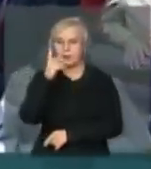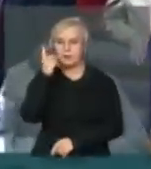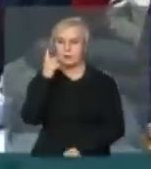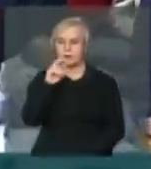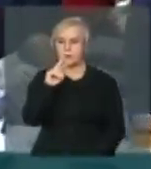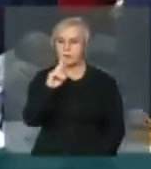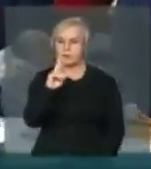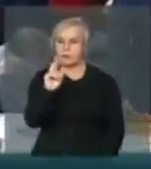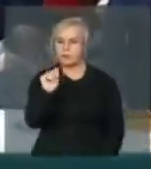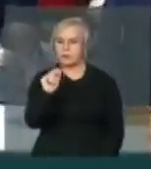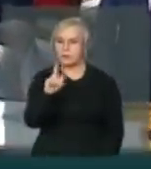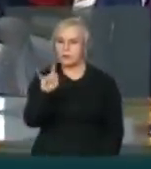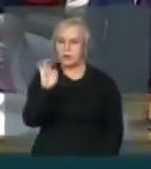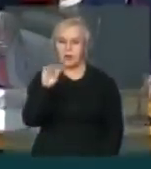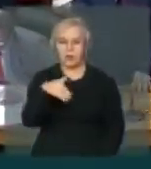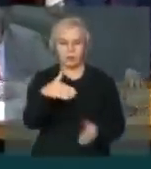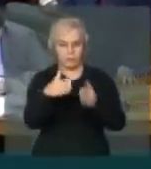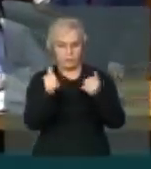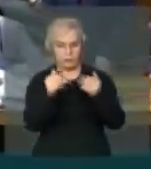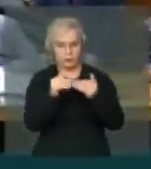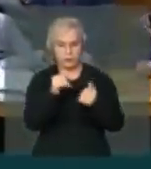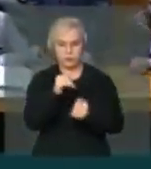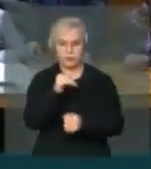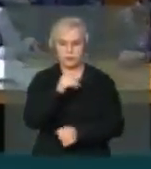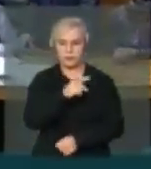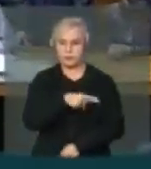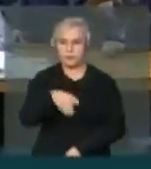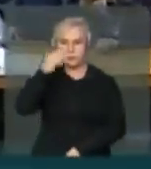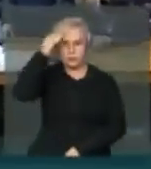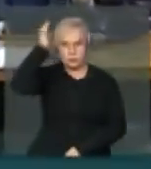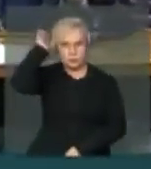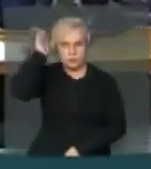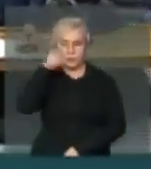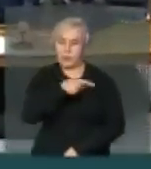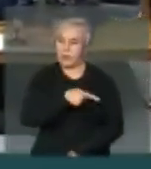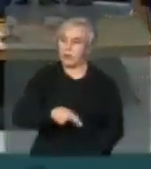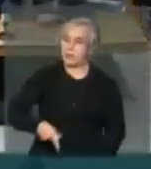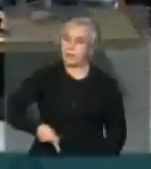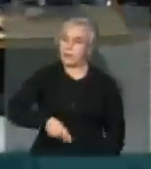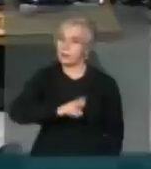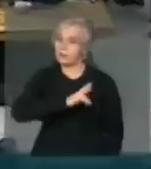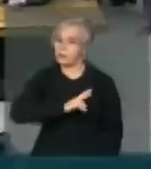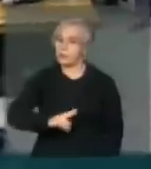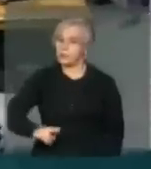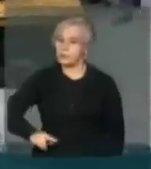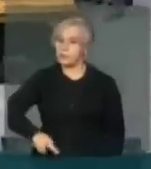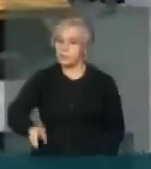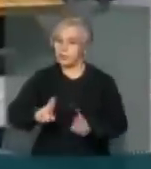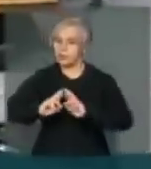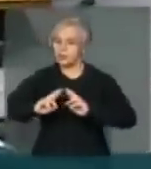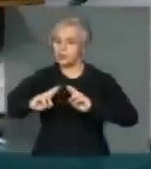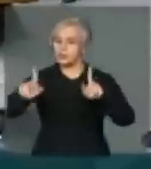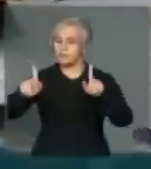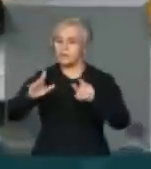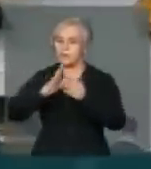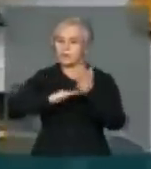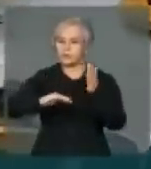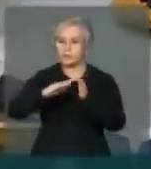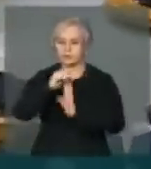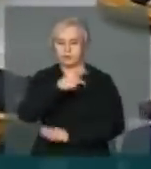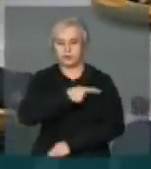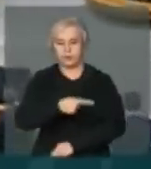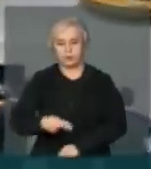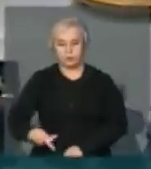Presidente Eduardo Cunha A Presidente da República Diferente de todos os presidentes